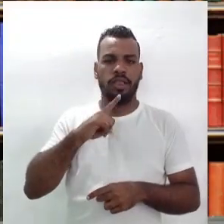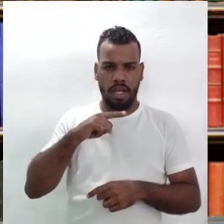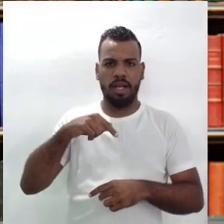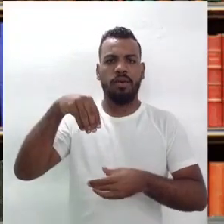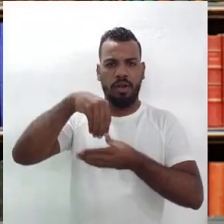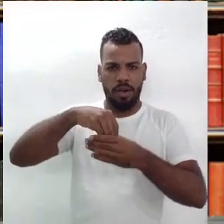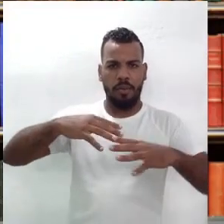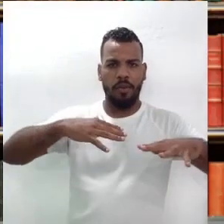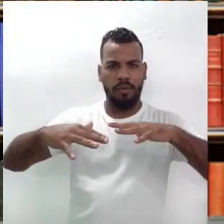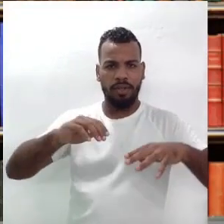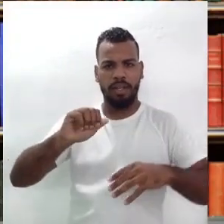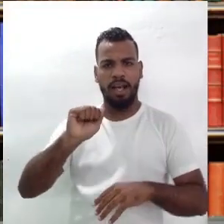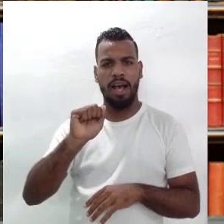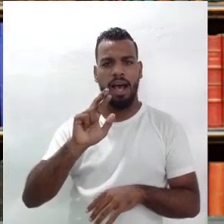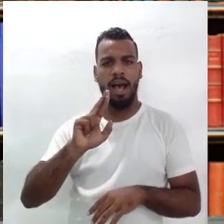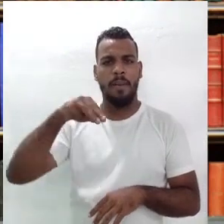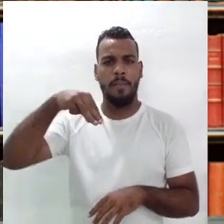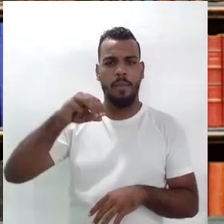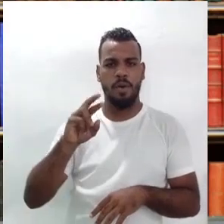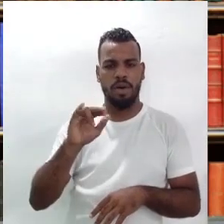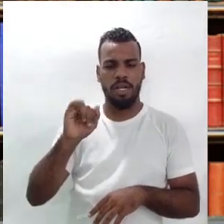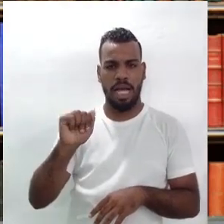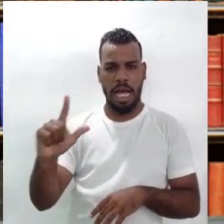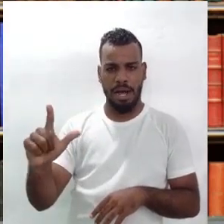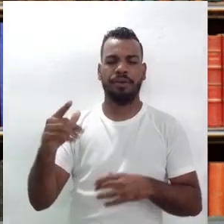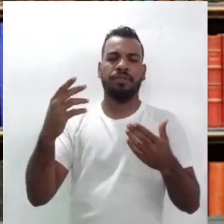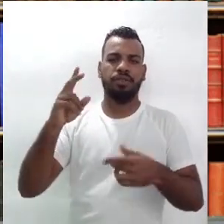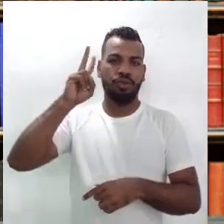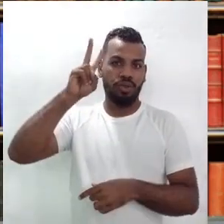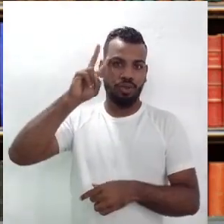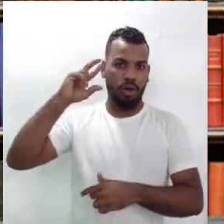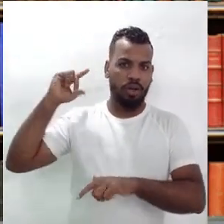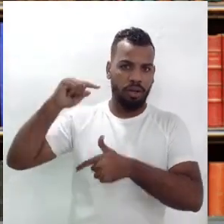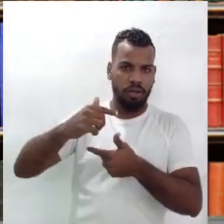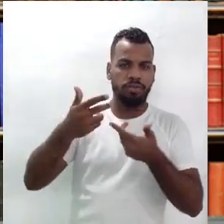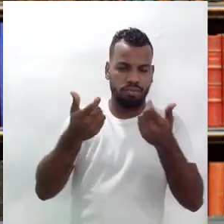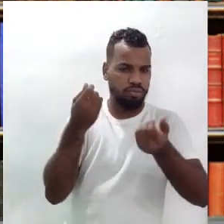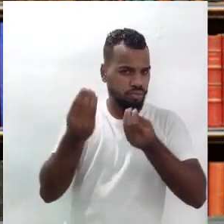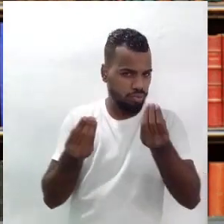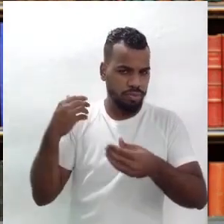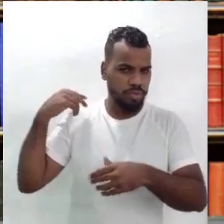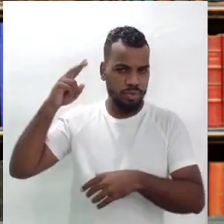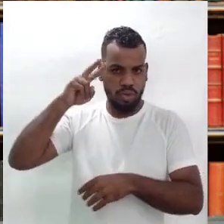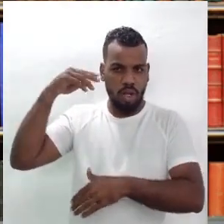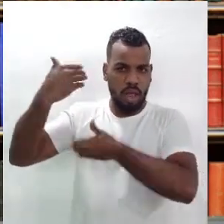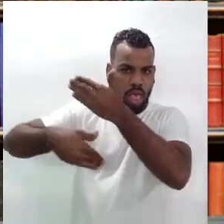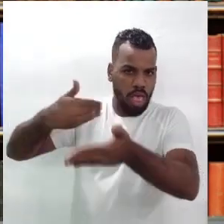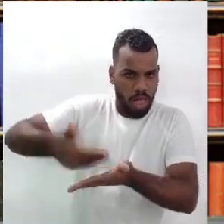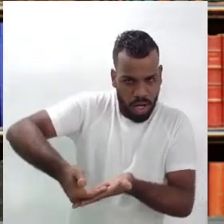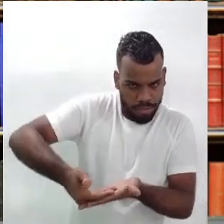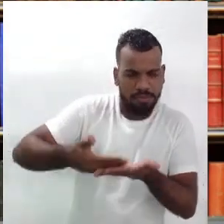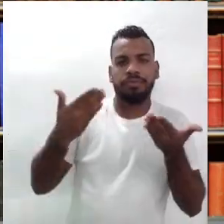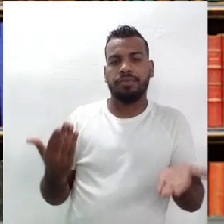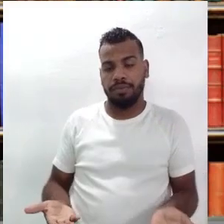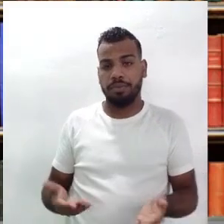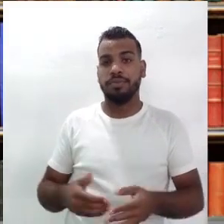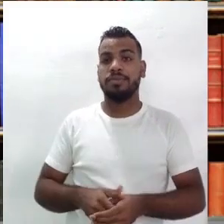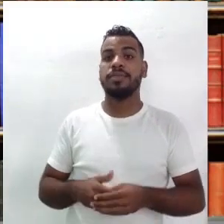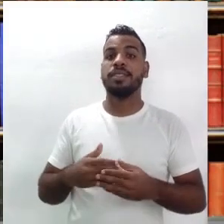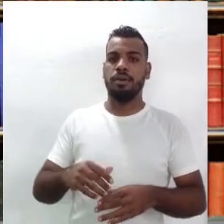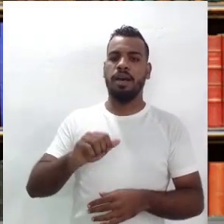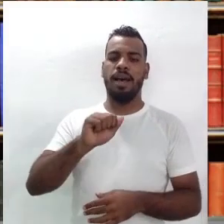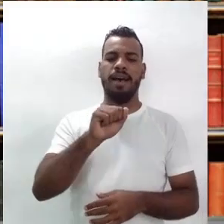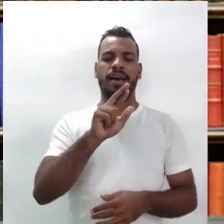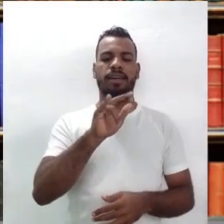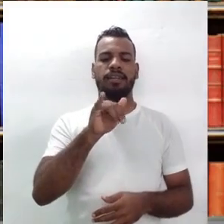armorial. Armorial vai falar, não é? O histórico sobre a questão do movimento. Agora, realmente, ele é o idealizador do